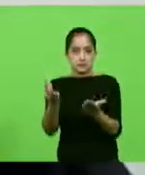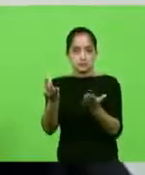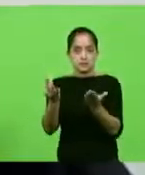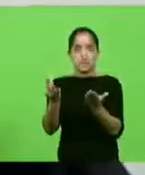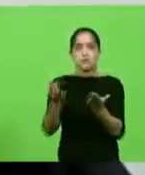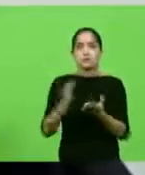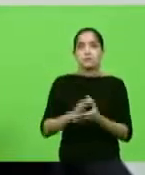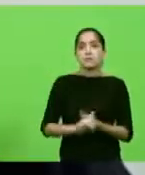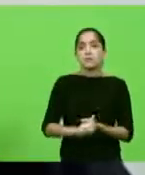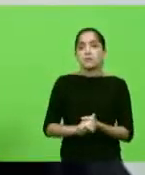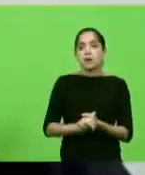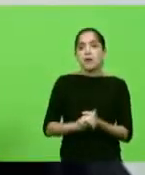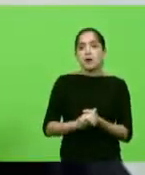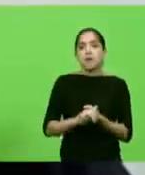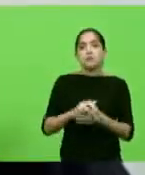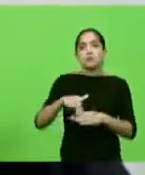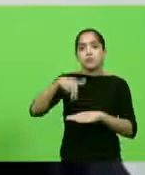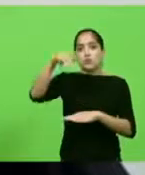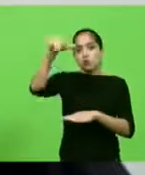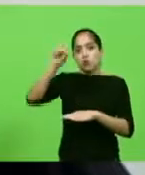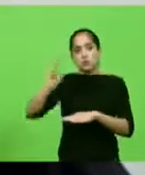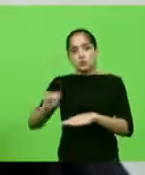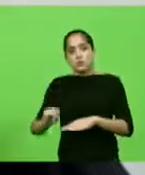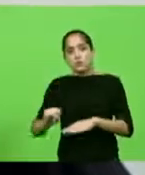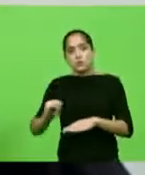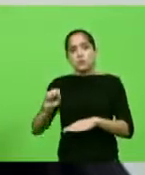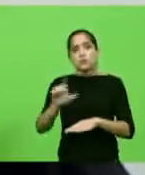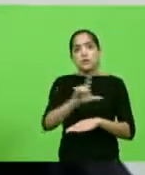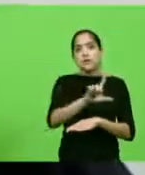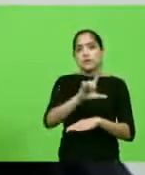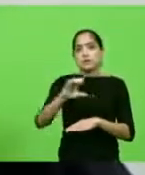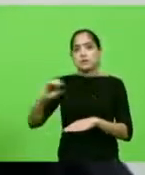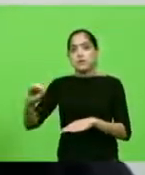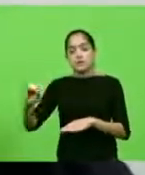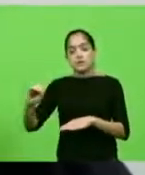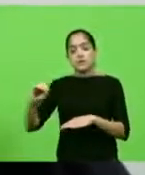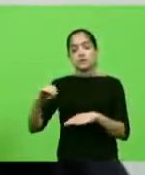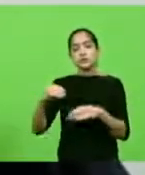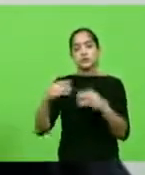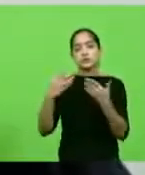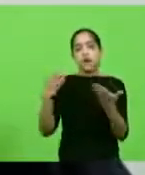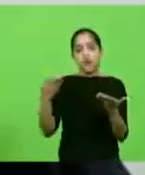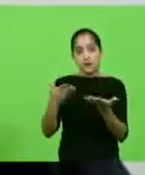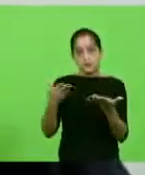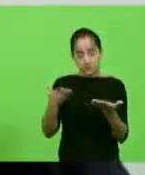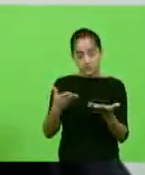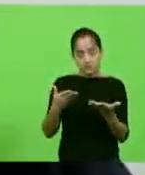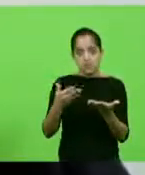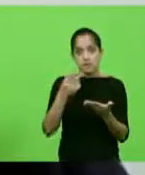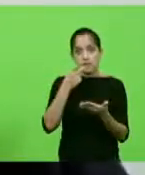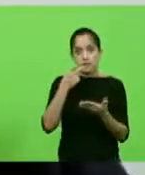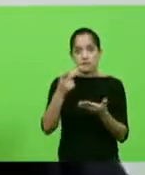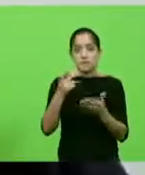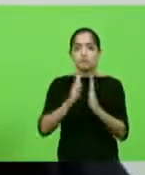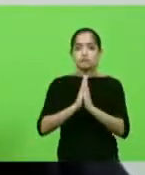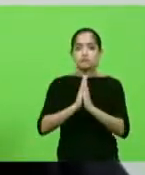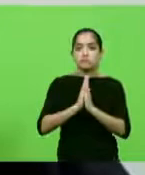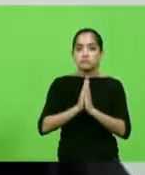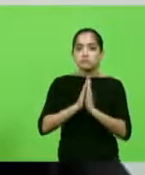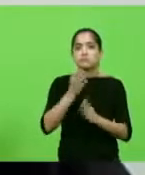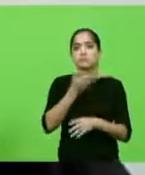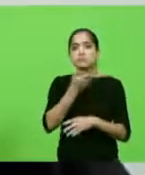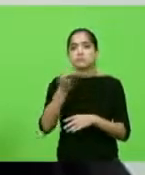mobilizados de norte a sul, de leste a oeste do nosso país e eu quero aqui reforçar o apelo aos